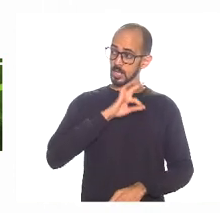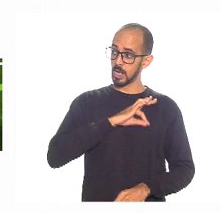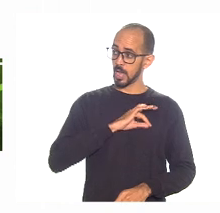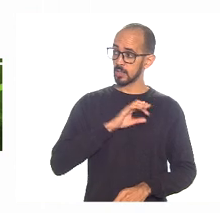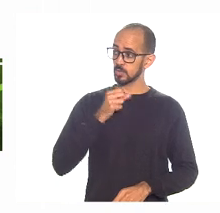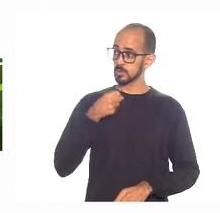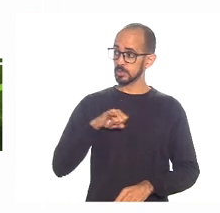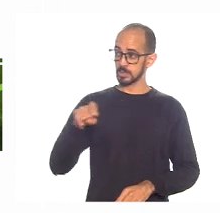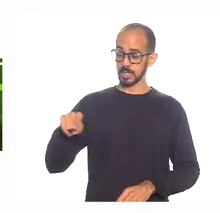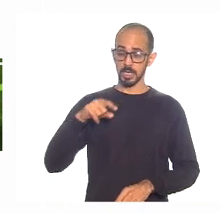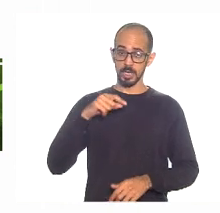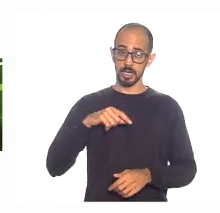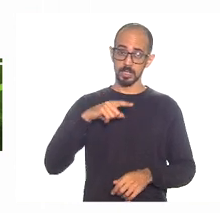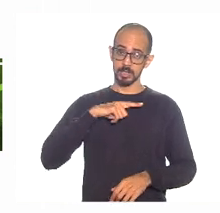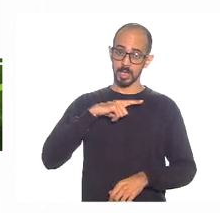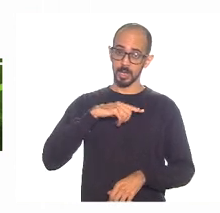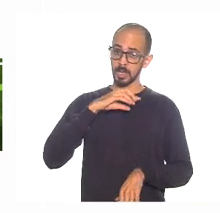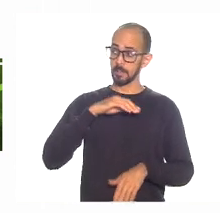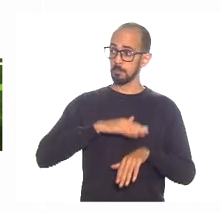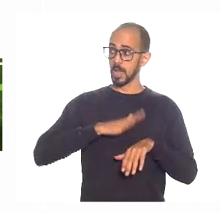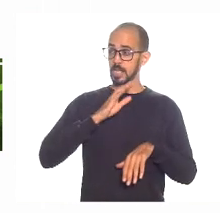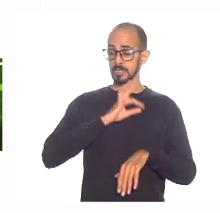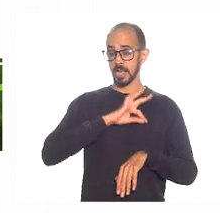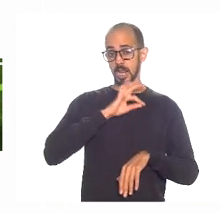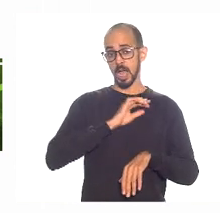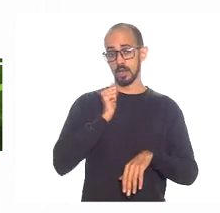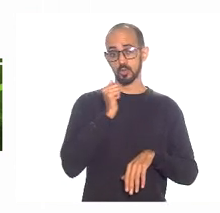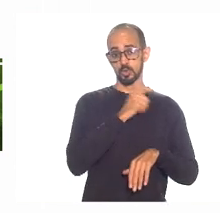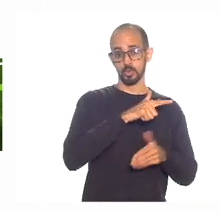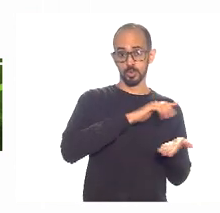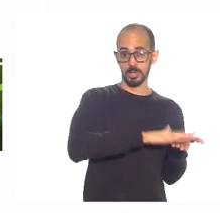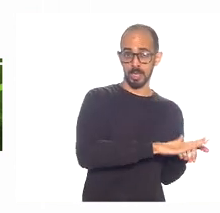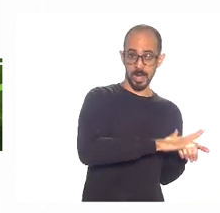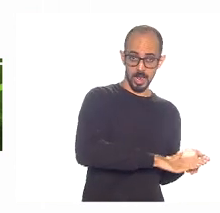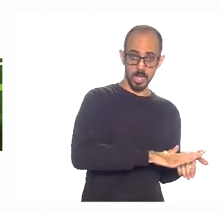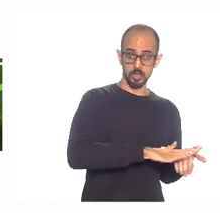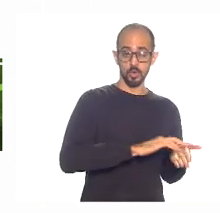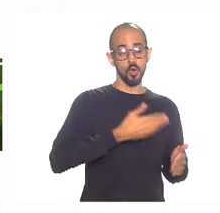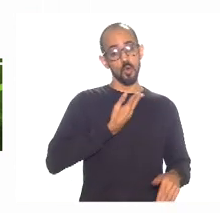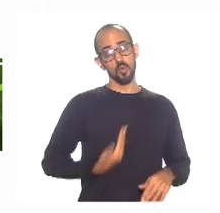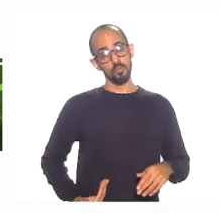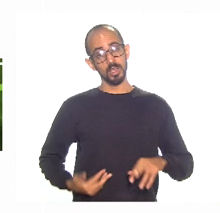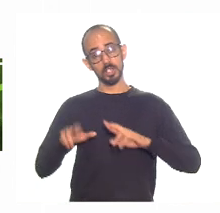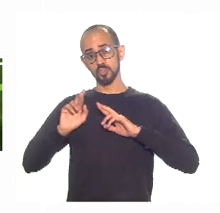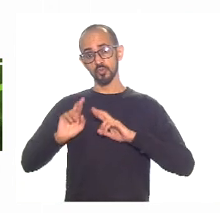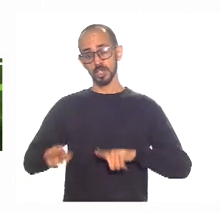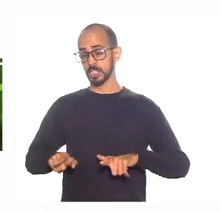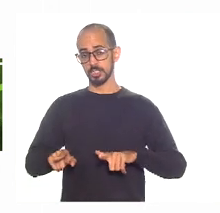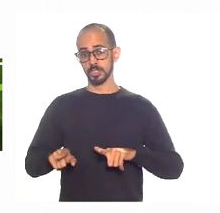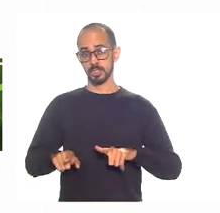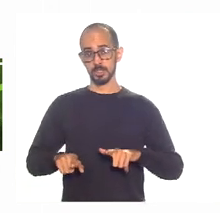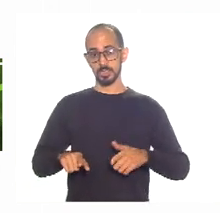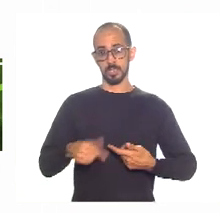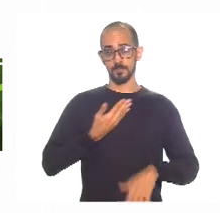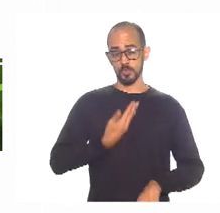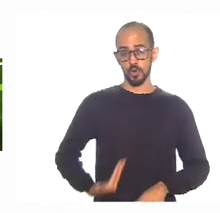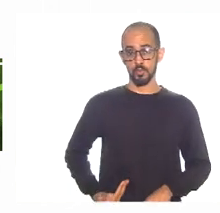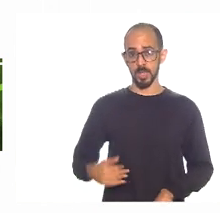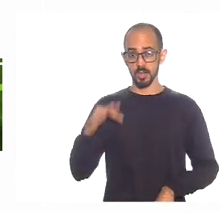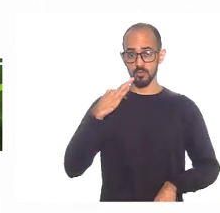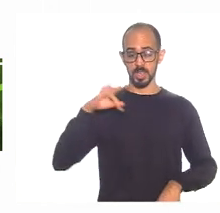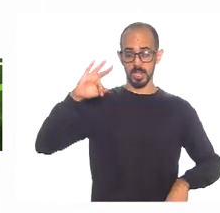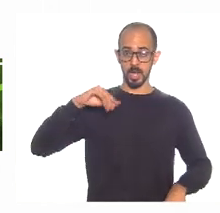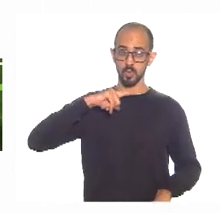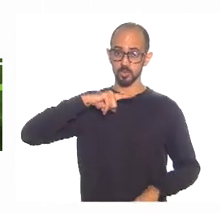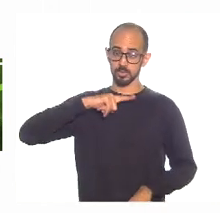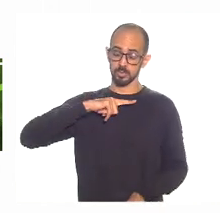mais do que ganhando, ele tem que cortar, o governo é diferente. Os governos centrais dos países, eles têm uma